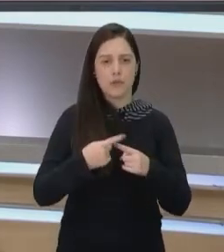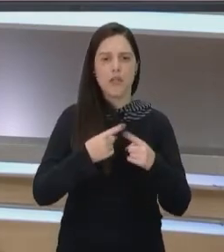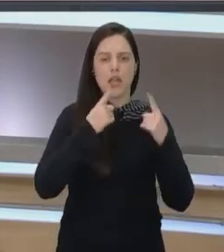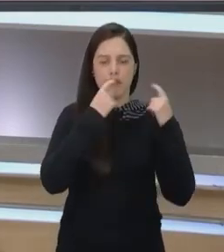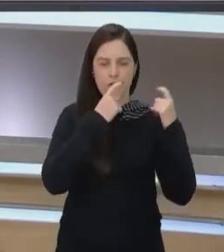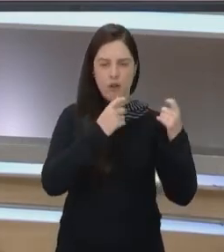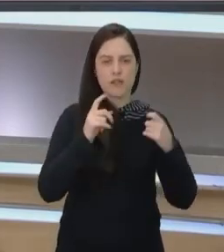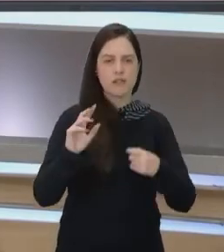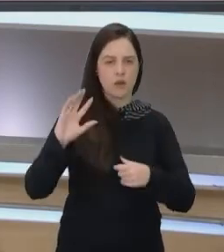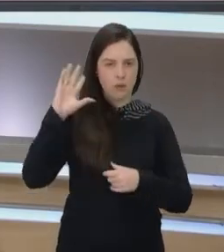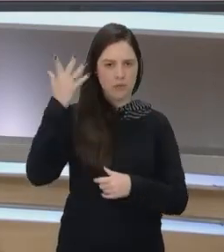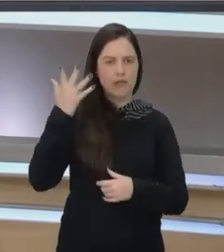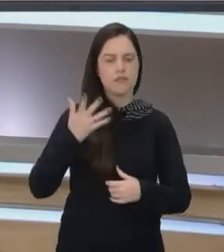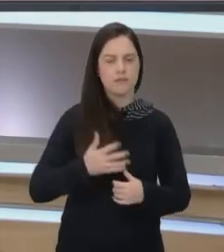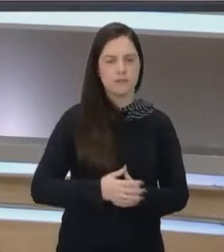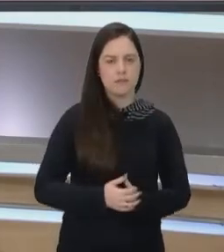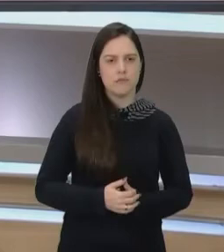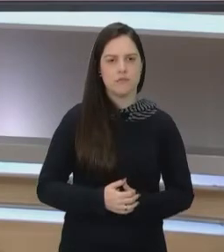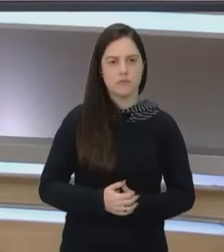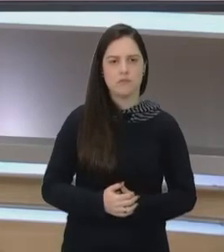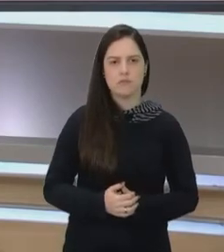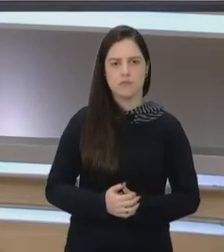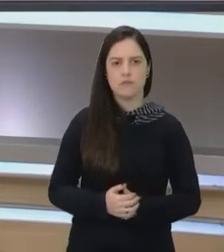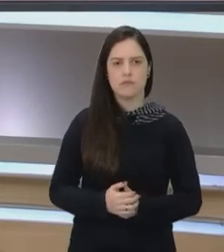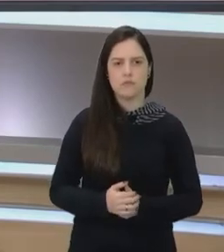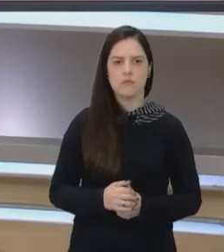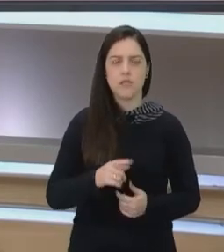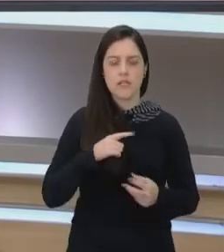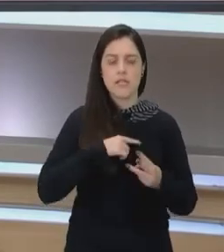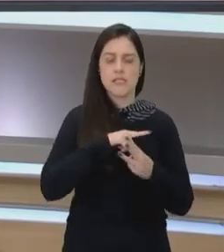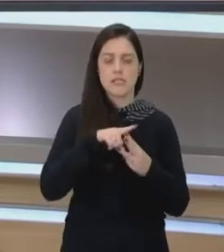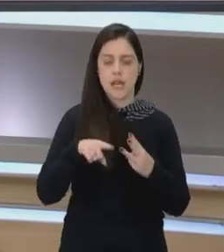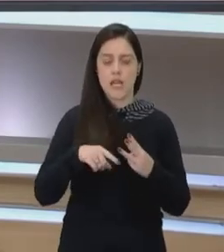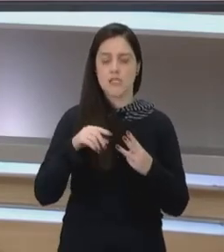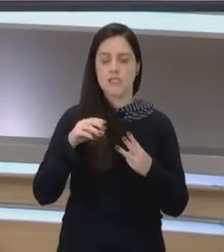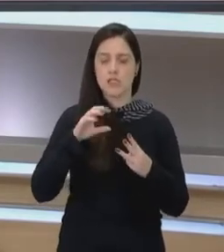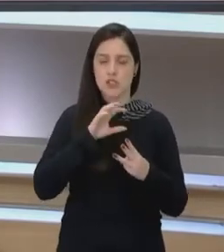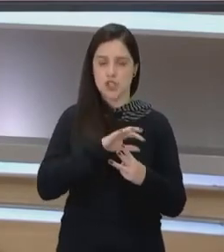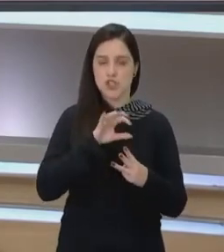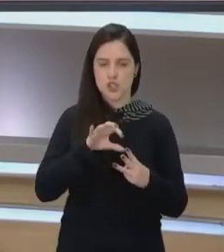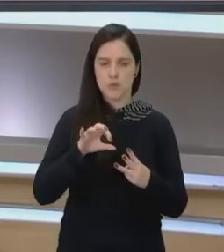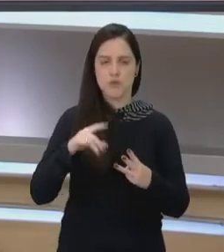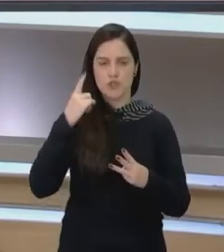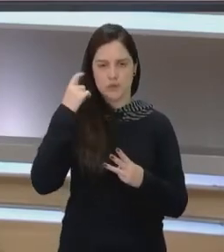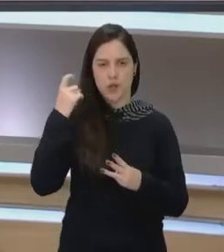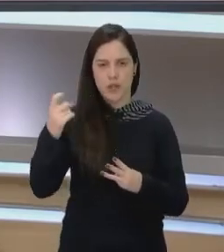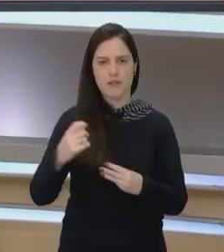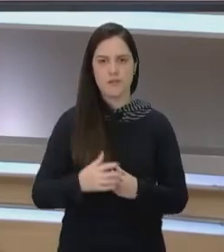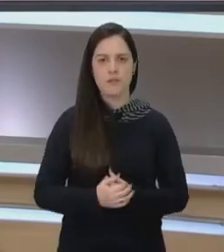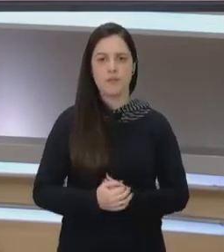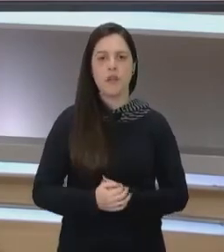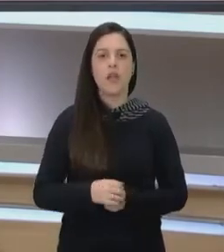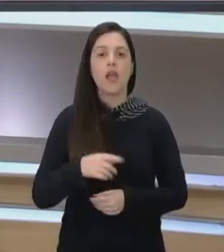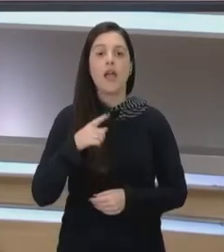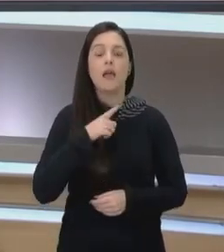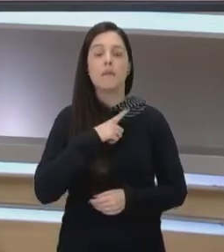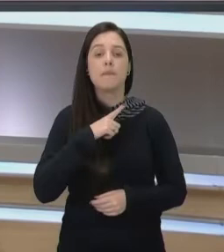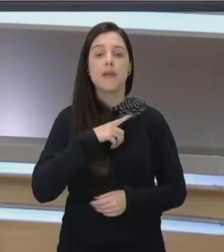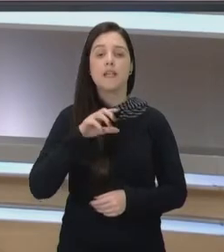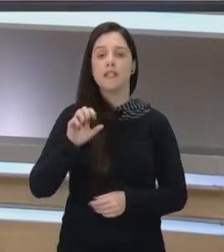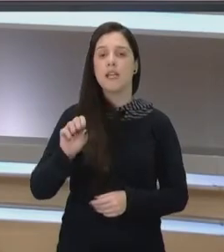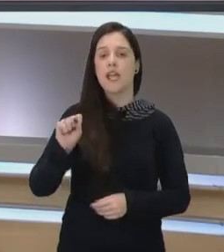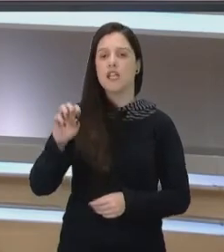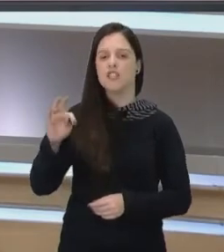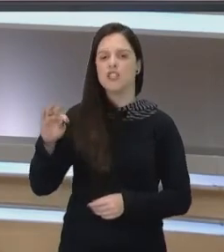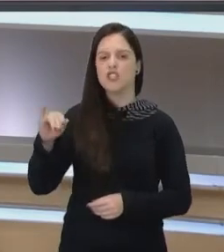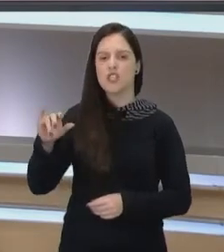acontece. Um dos, três dos motivos do por que a violência acontece. E quando a gente pensa nos estigmas da